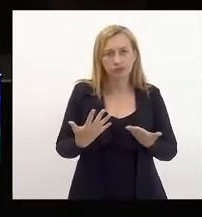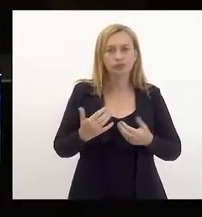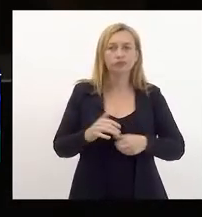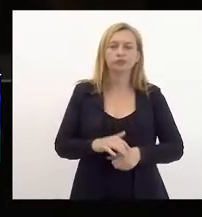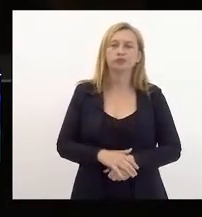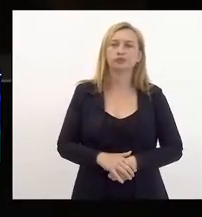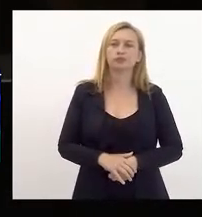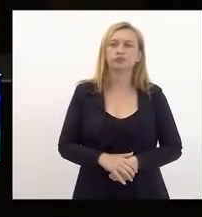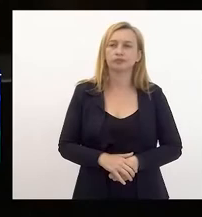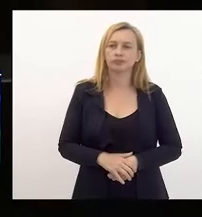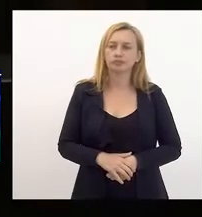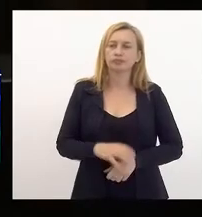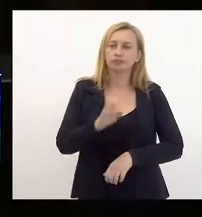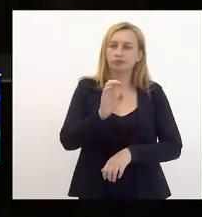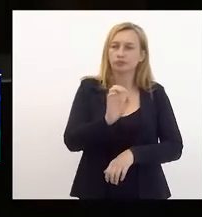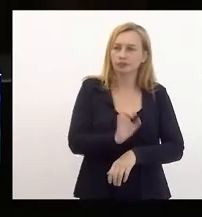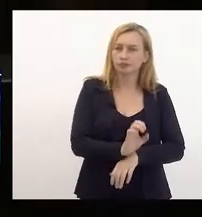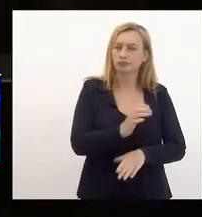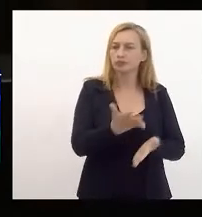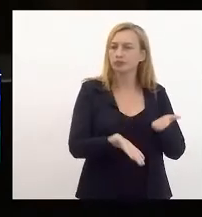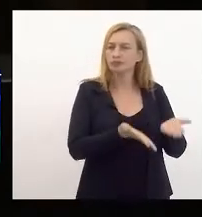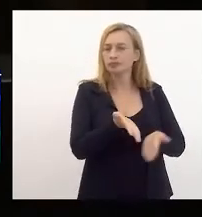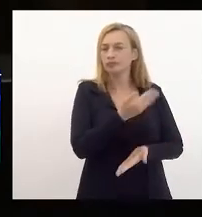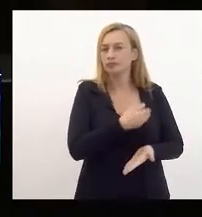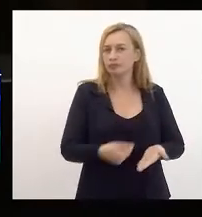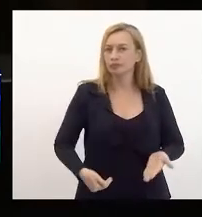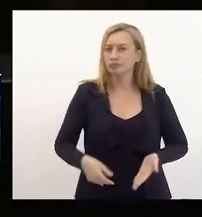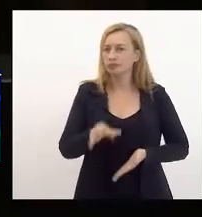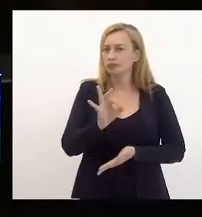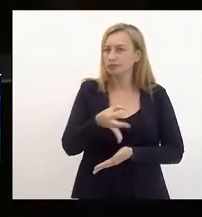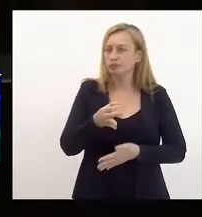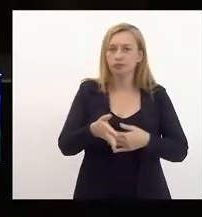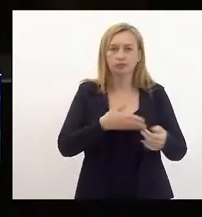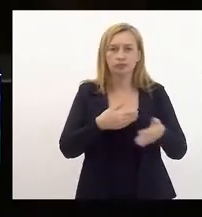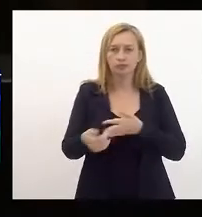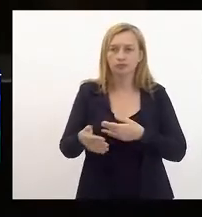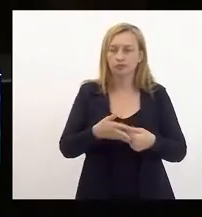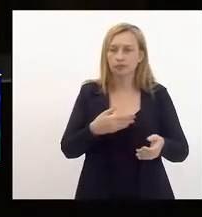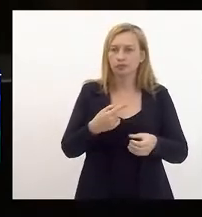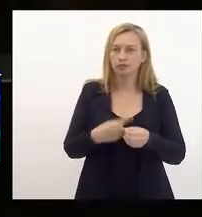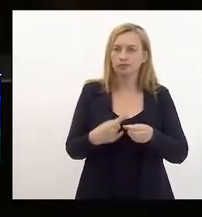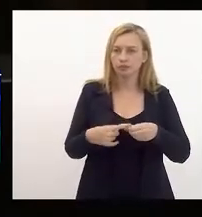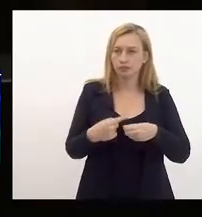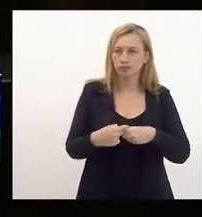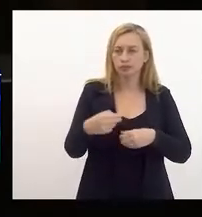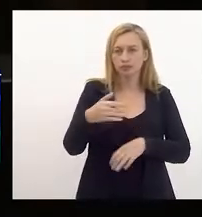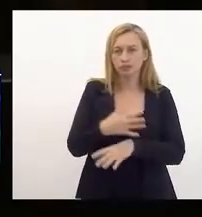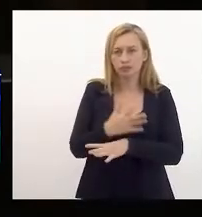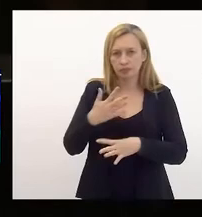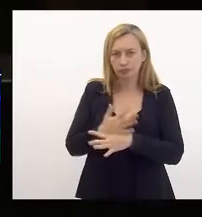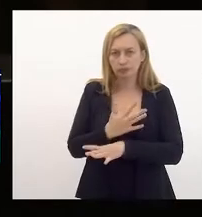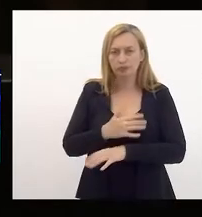tratado pelo Estado, pelo governo, exatamente como qualquer bairro da cidade.